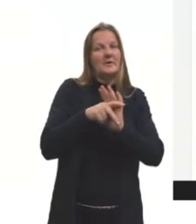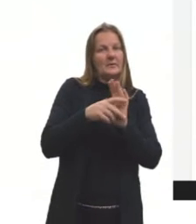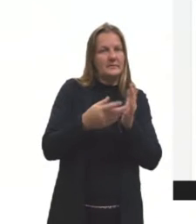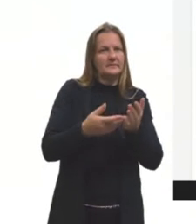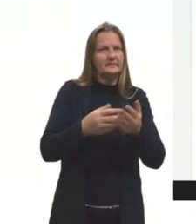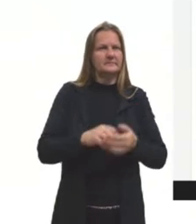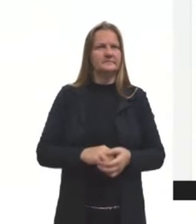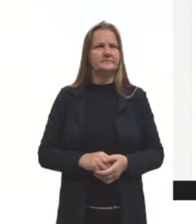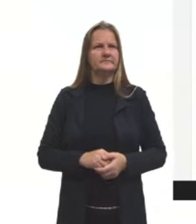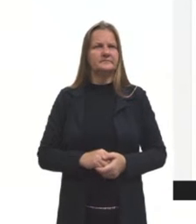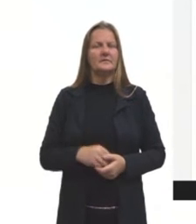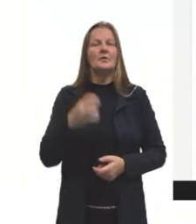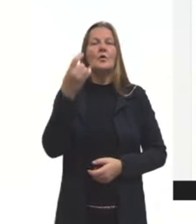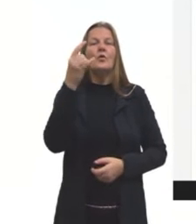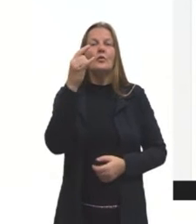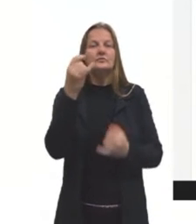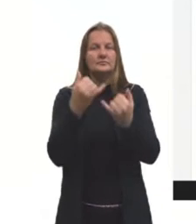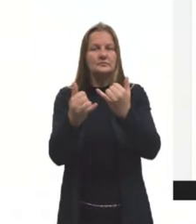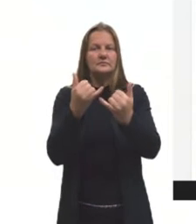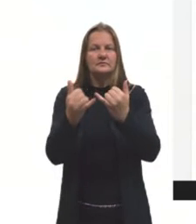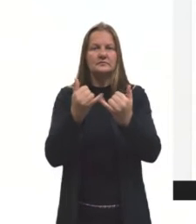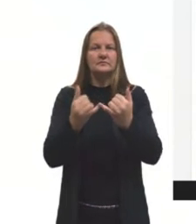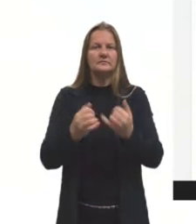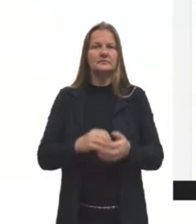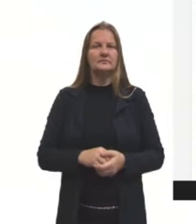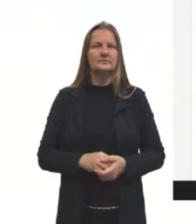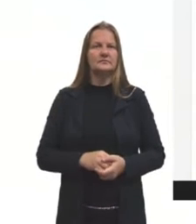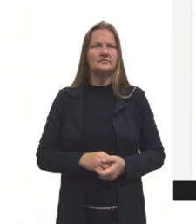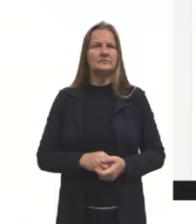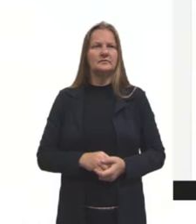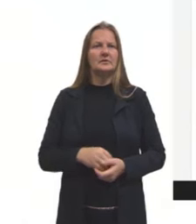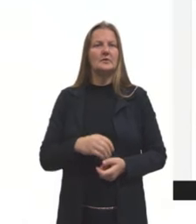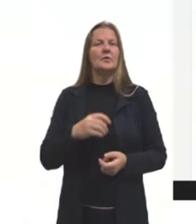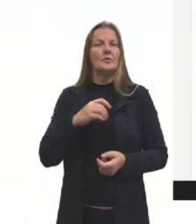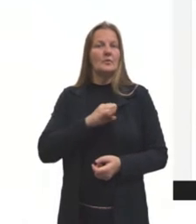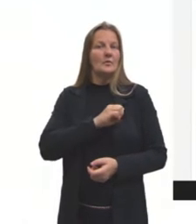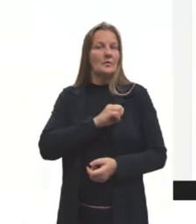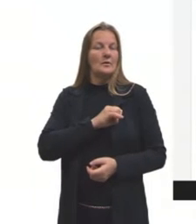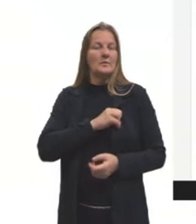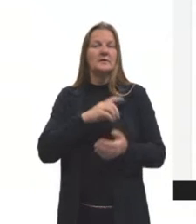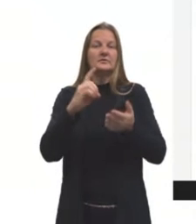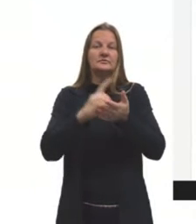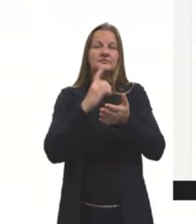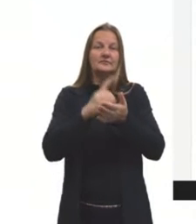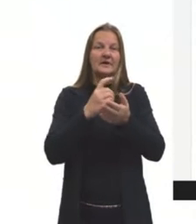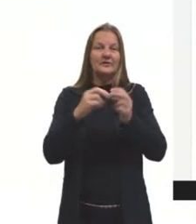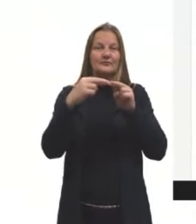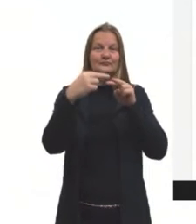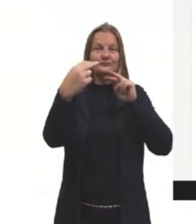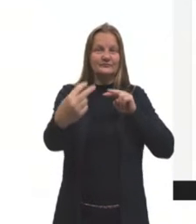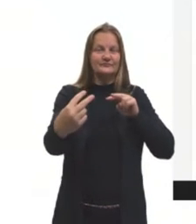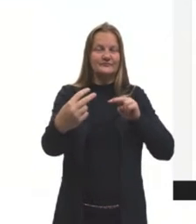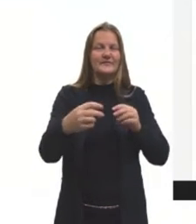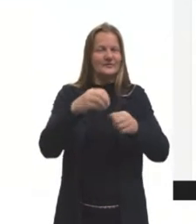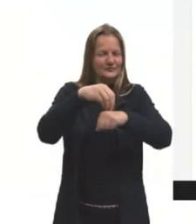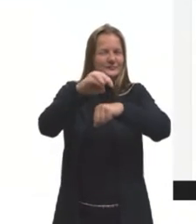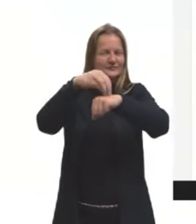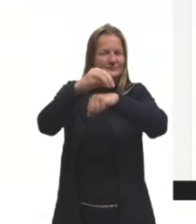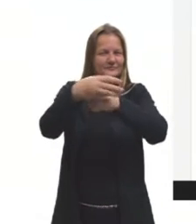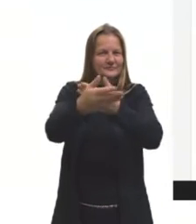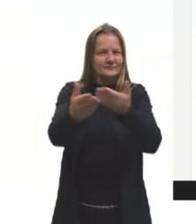E o nosso último exemplo. Vocês sabem que eu sou apaixonada por esse dicionário online. Já dei a dica para vocês.